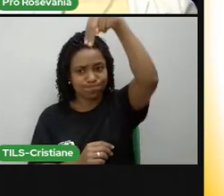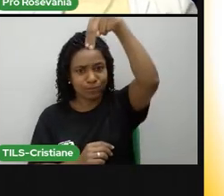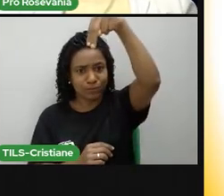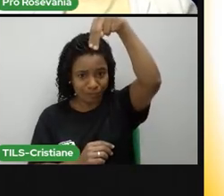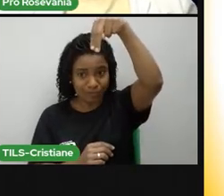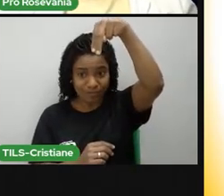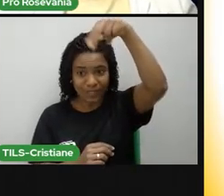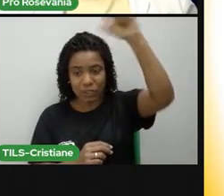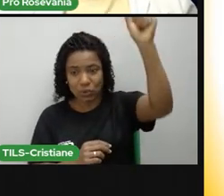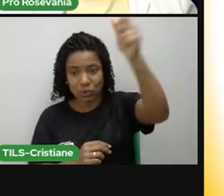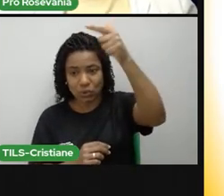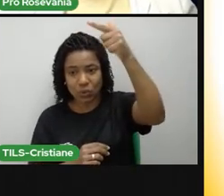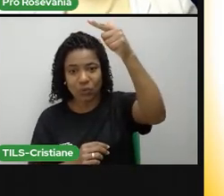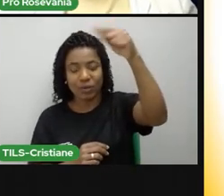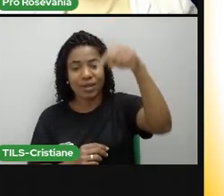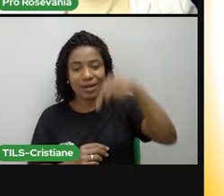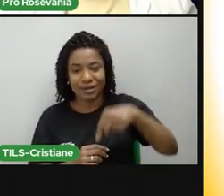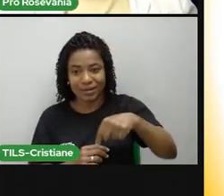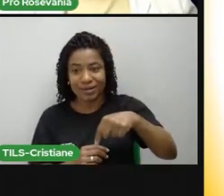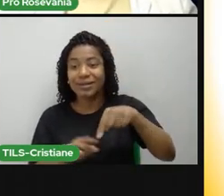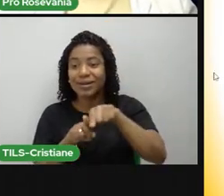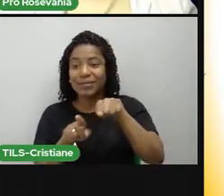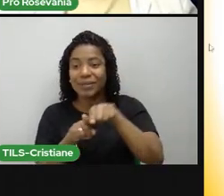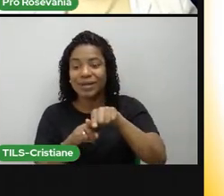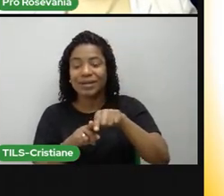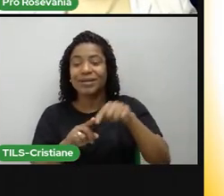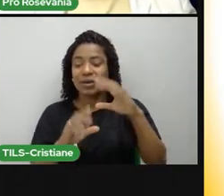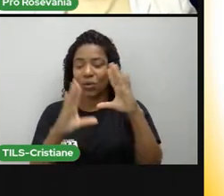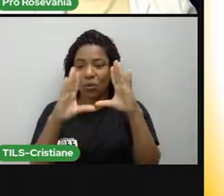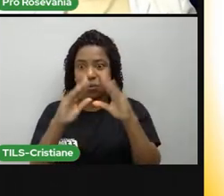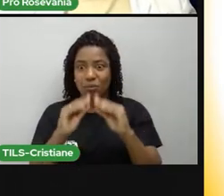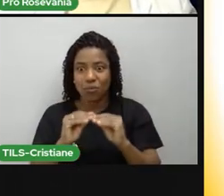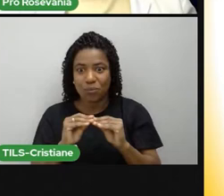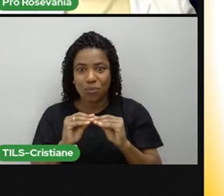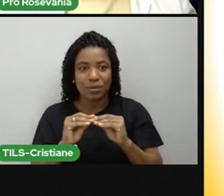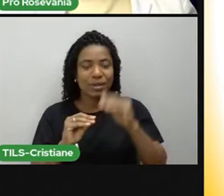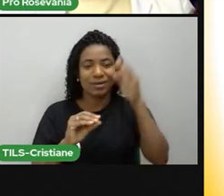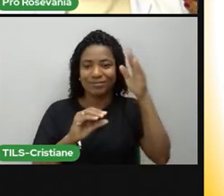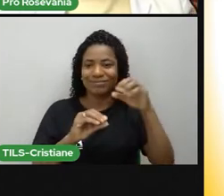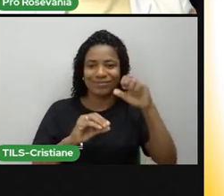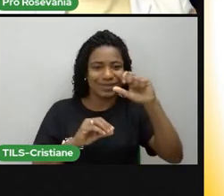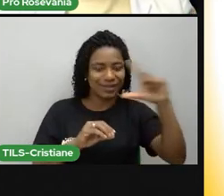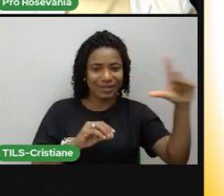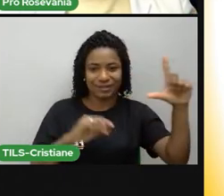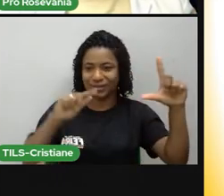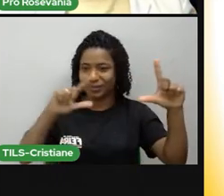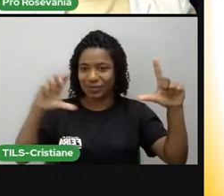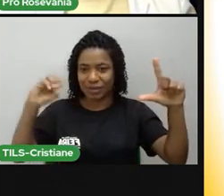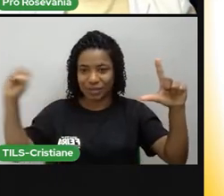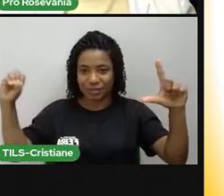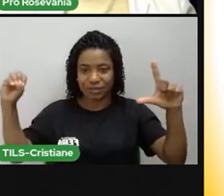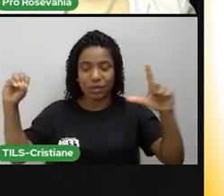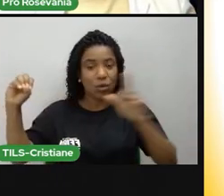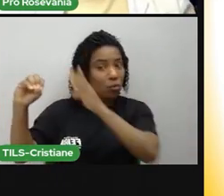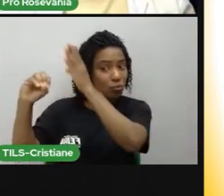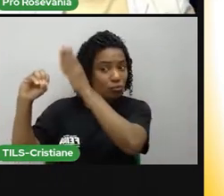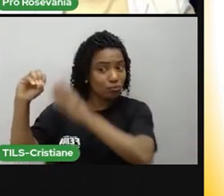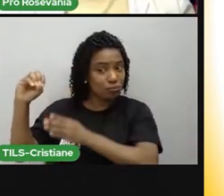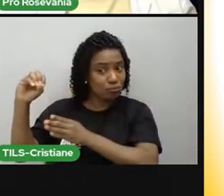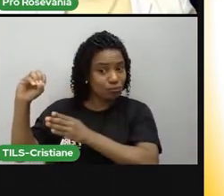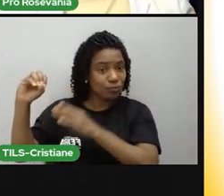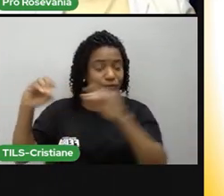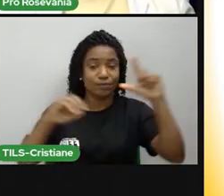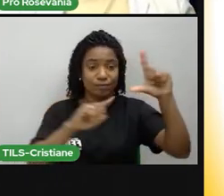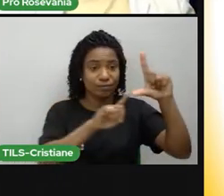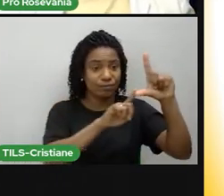Estício. E aqui é outro período de Sol e Estício. Os Sol e Estícios, eles representam as estações. Ou mais